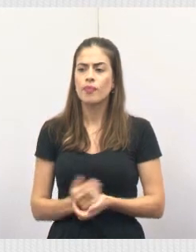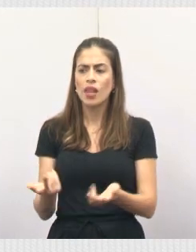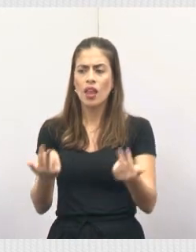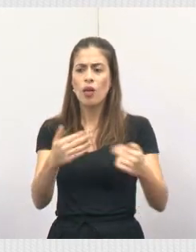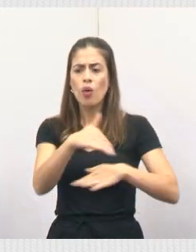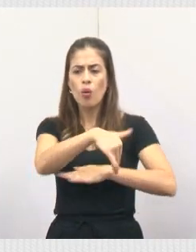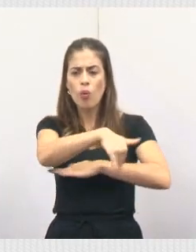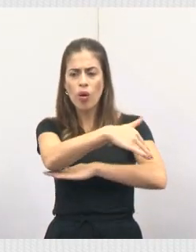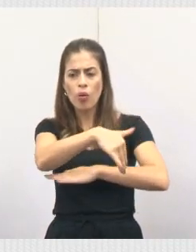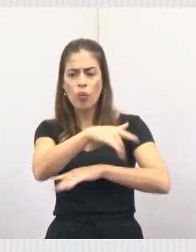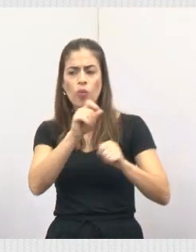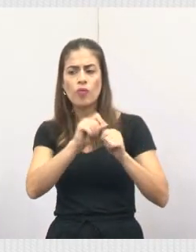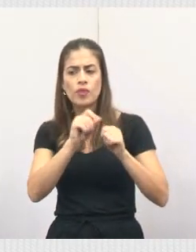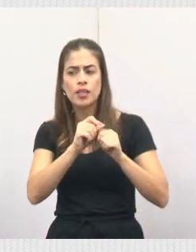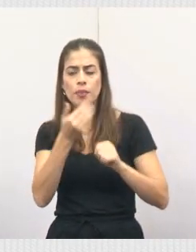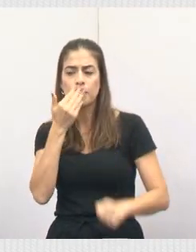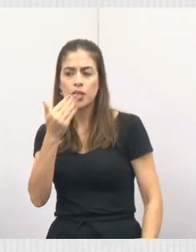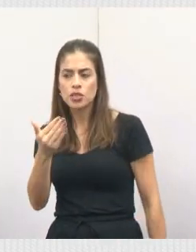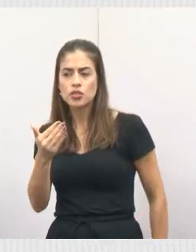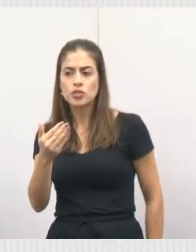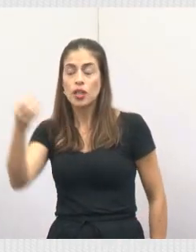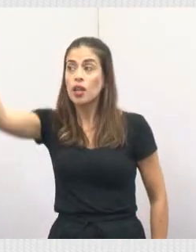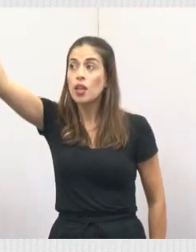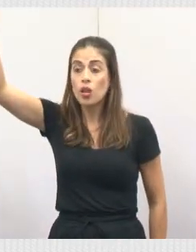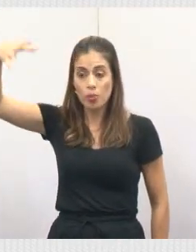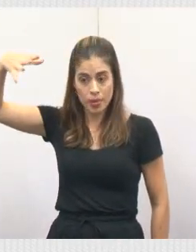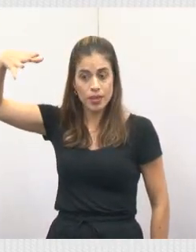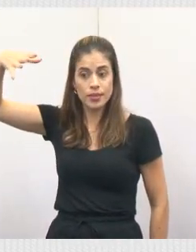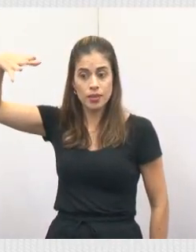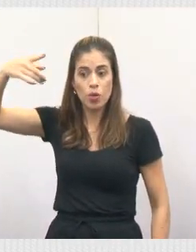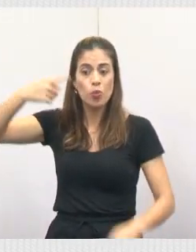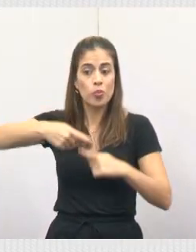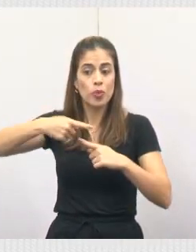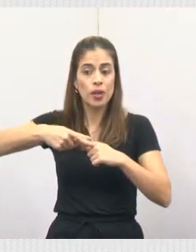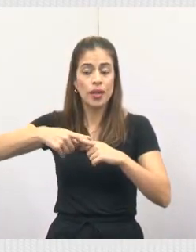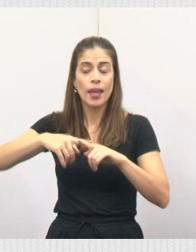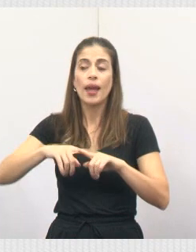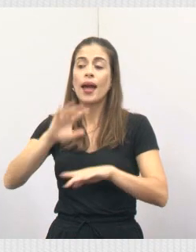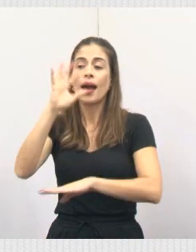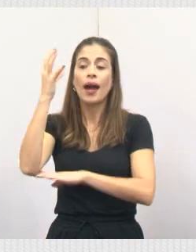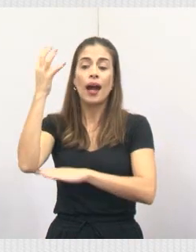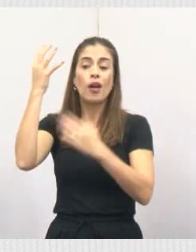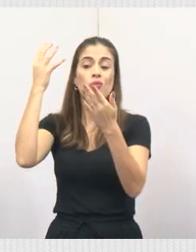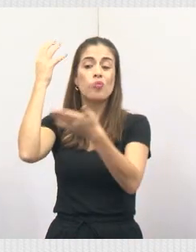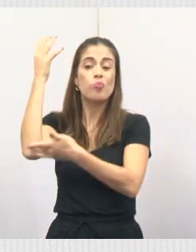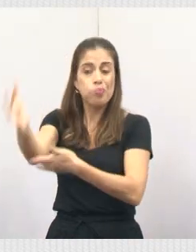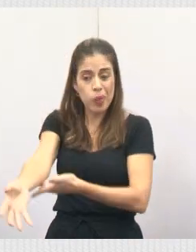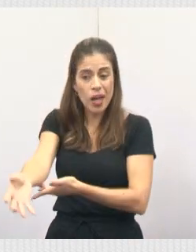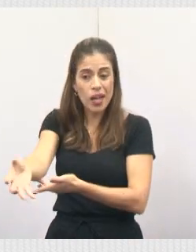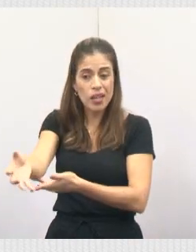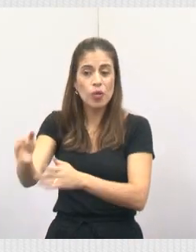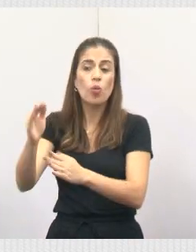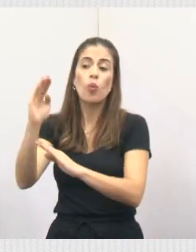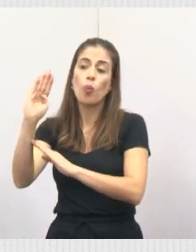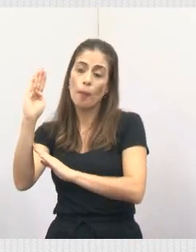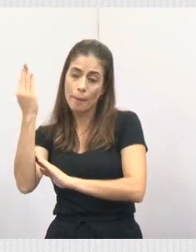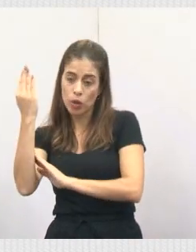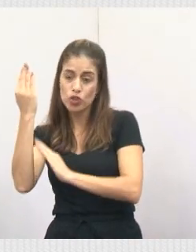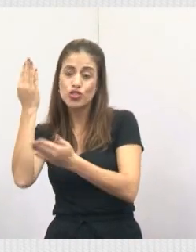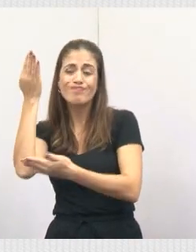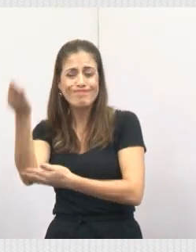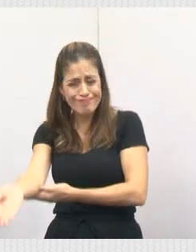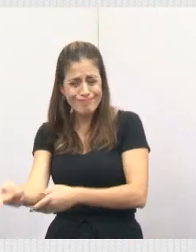também tivemos a solicitação de uma iluminação por conta de uma árvore que caiu, o poste também caiu, e aí